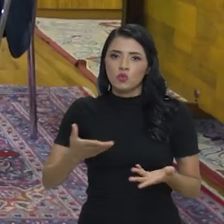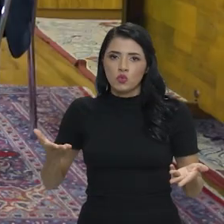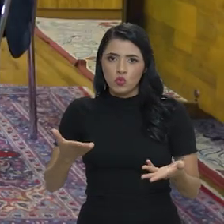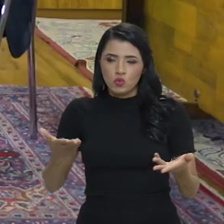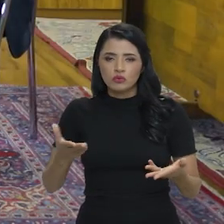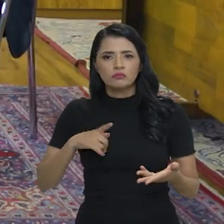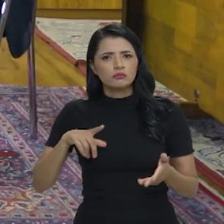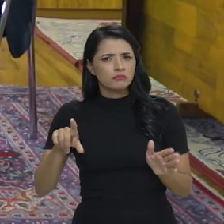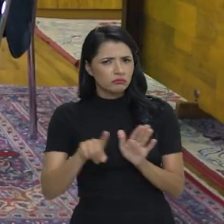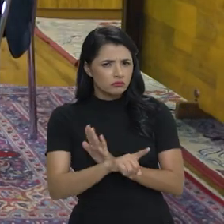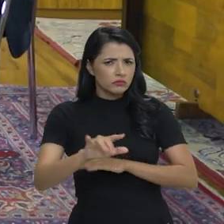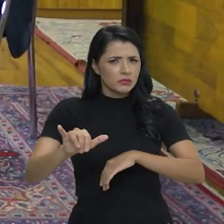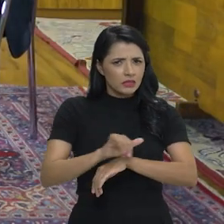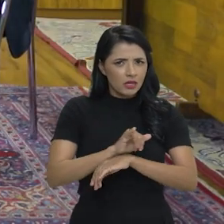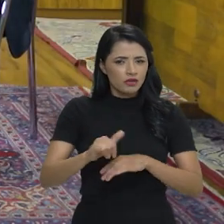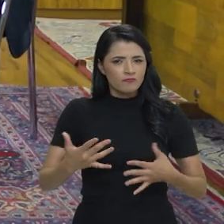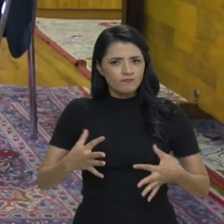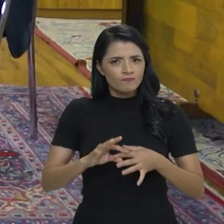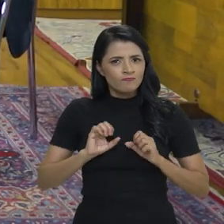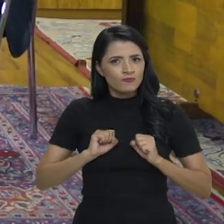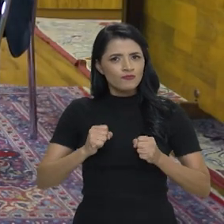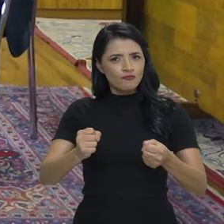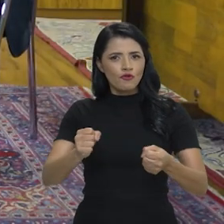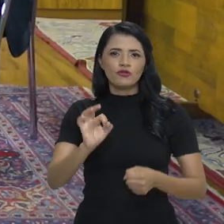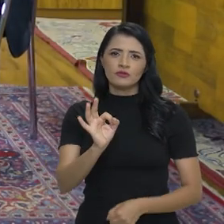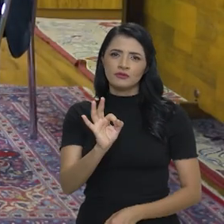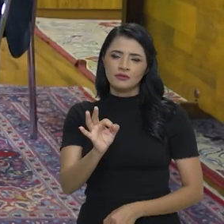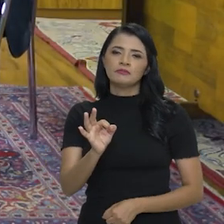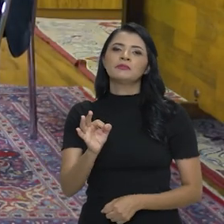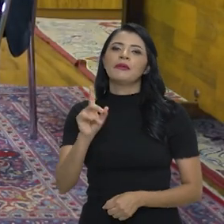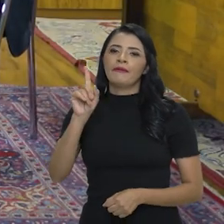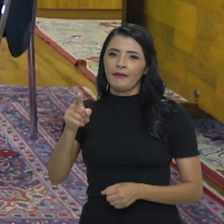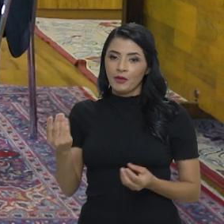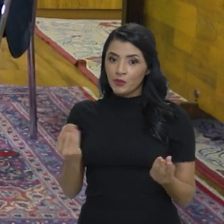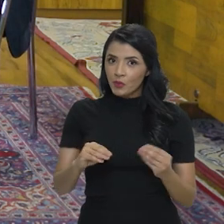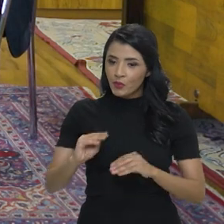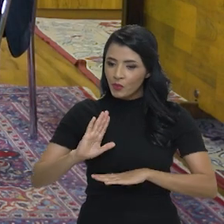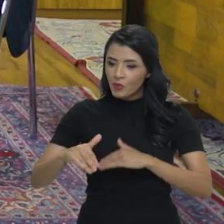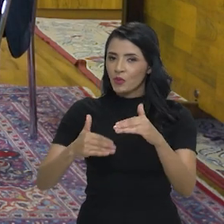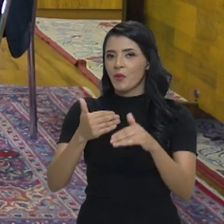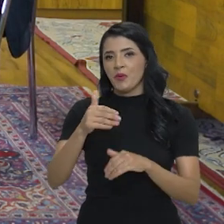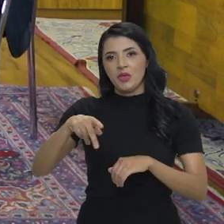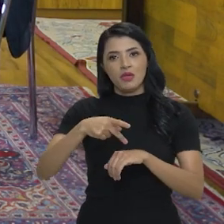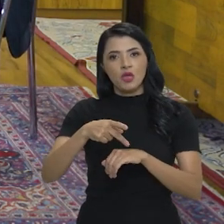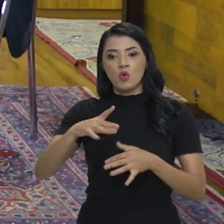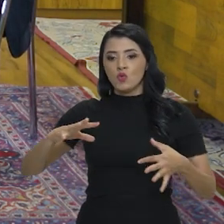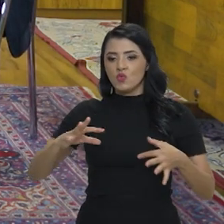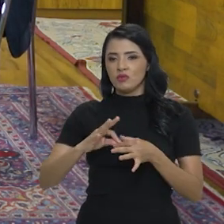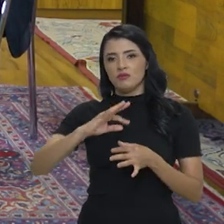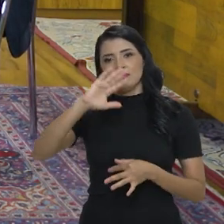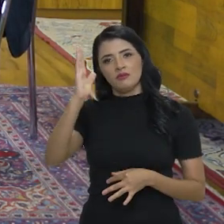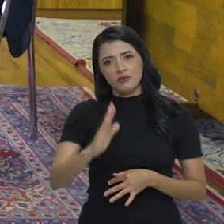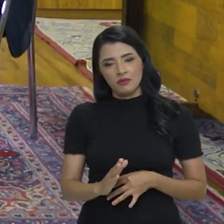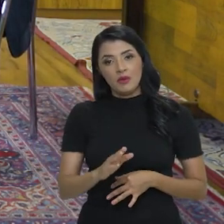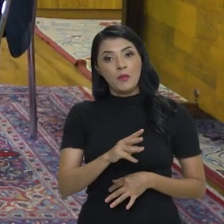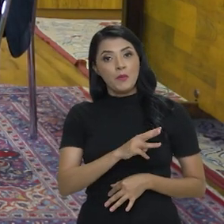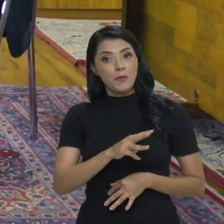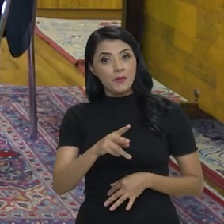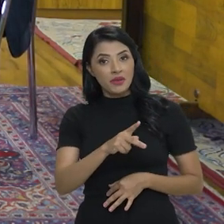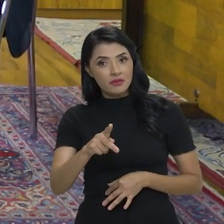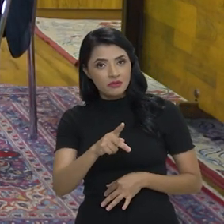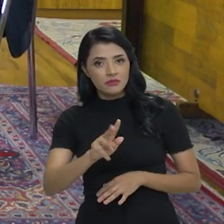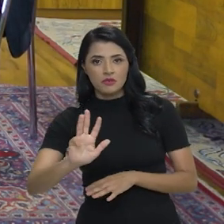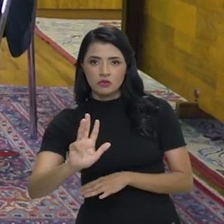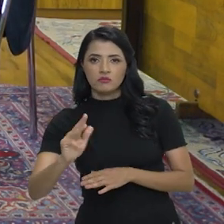ainda colocado. A estratégia, então, é unir esforços, né? Reconstruir e o Brasil, como o presidente Lula tem nos